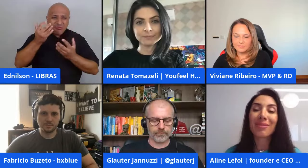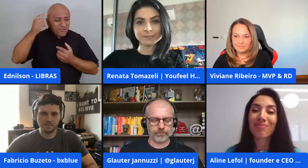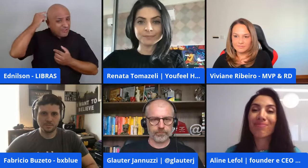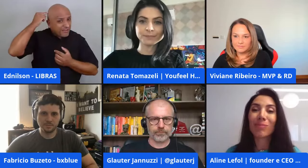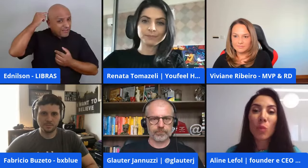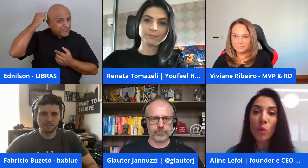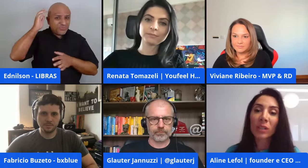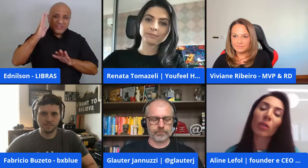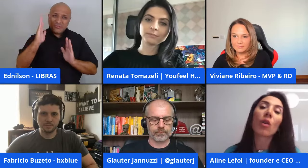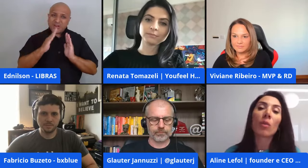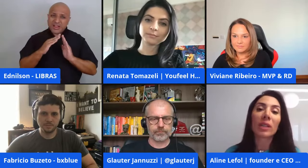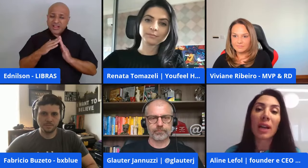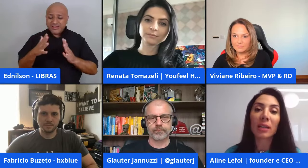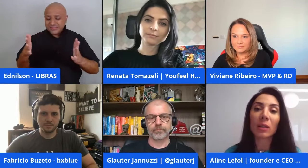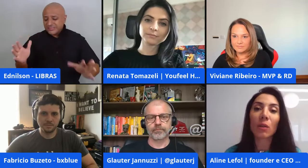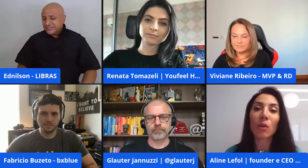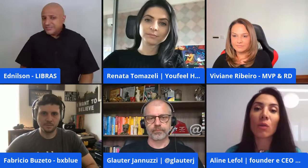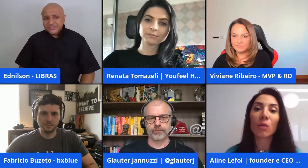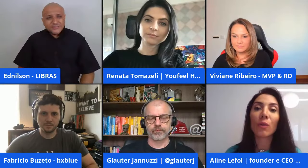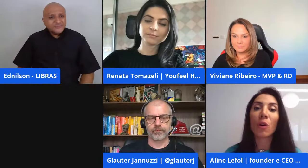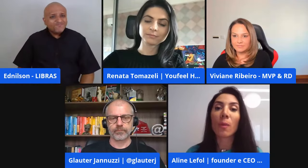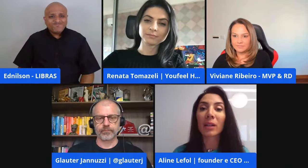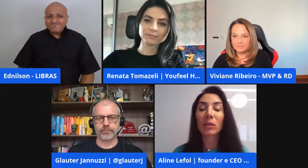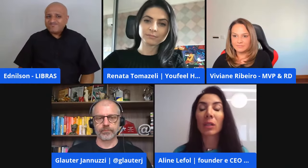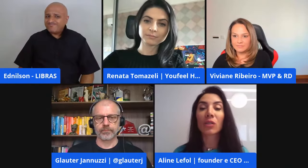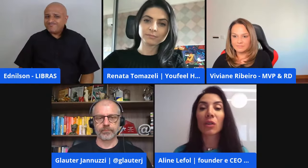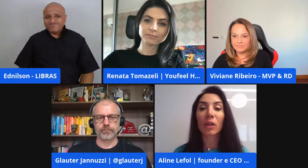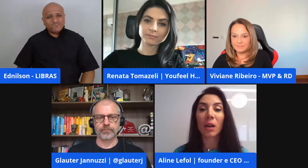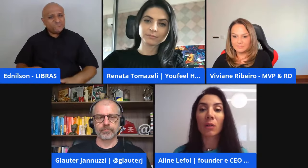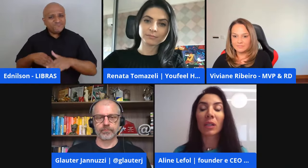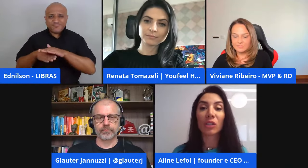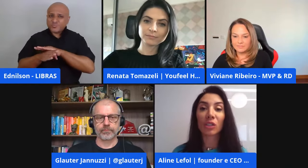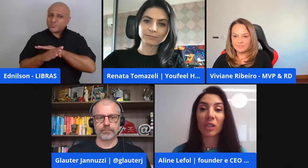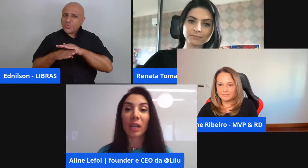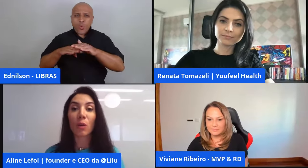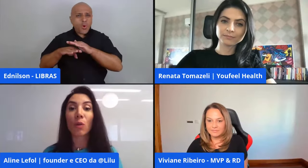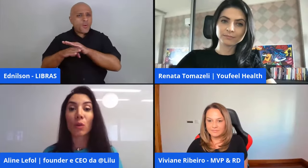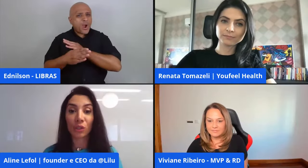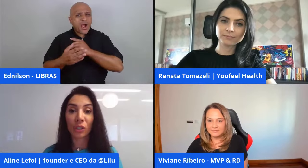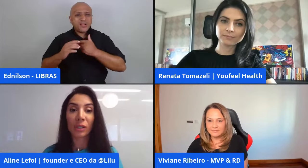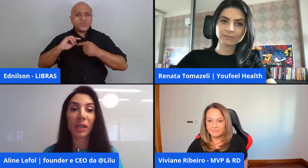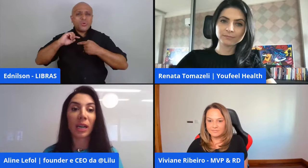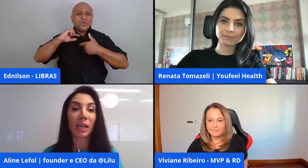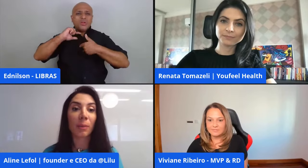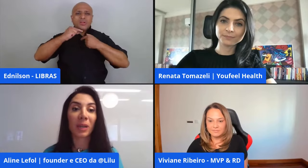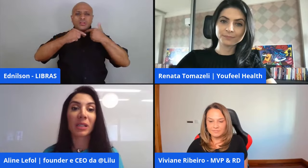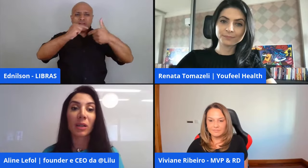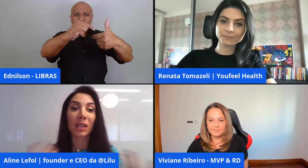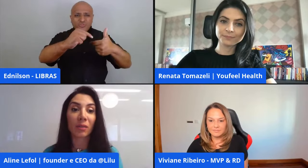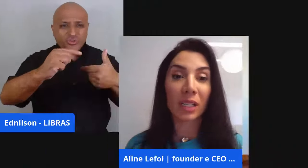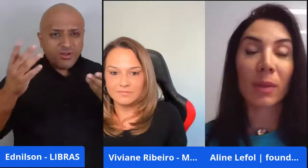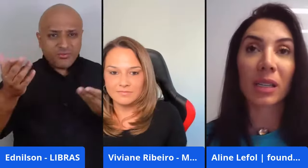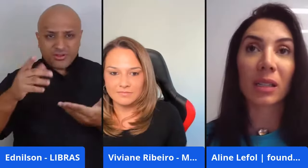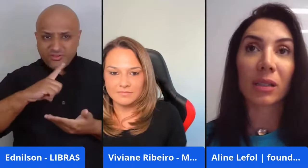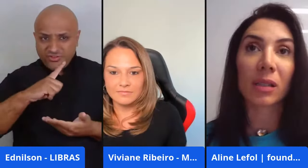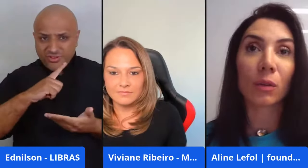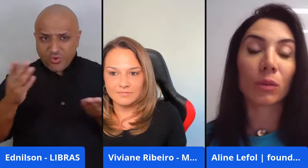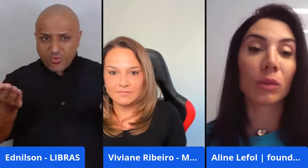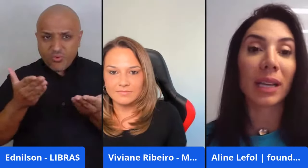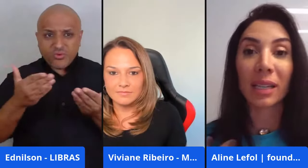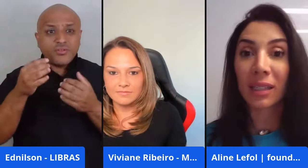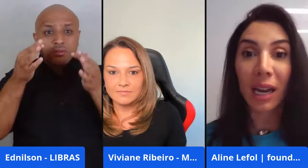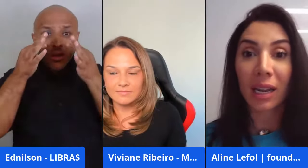fiquei muito incomodada com o formato tradicional que a gente tem hoje, né? E prestando cada vez mais